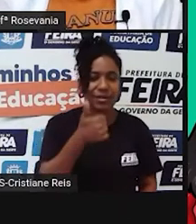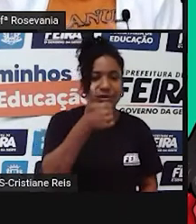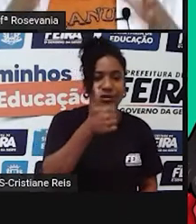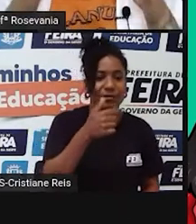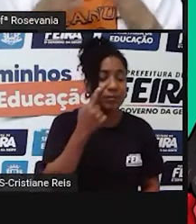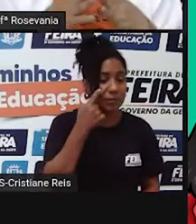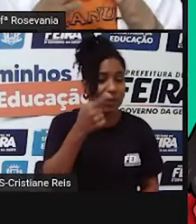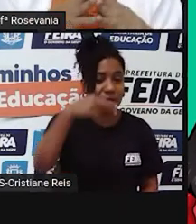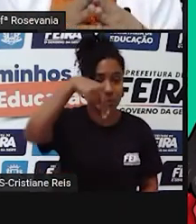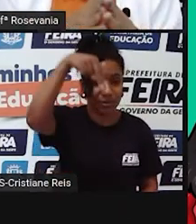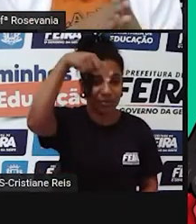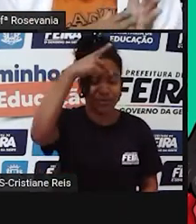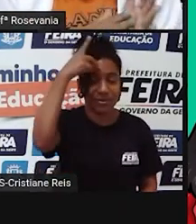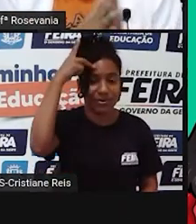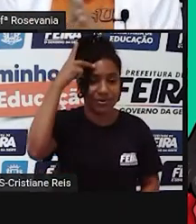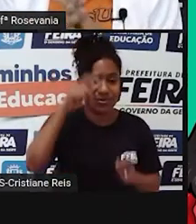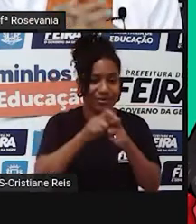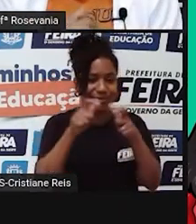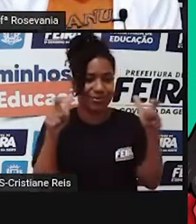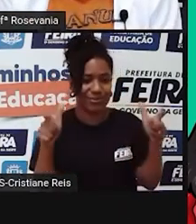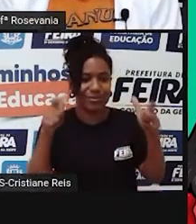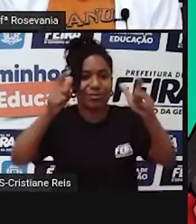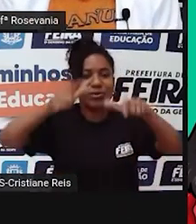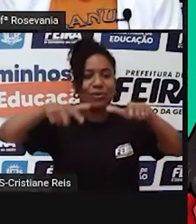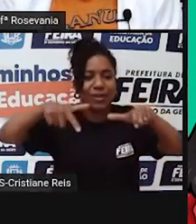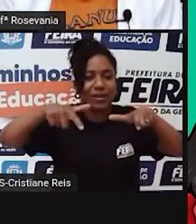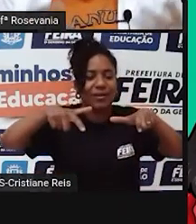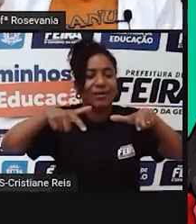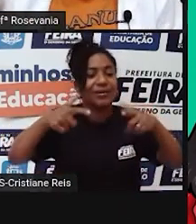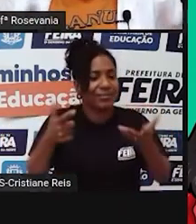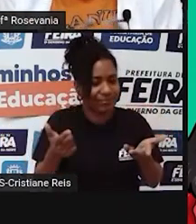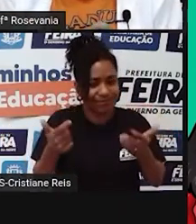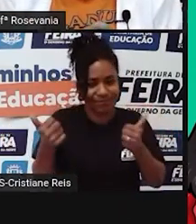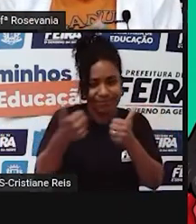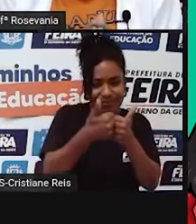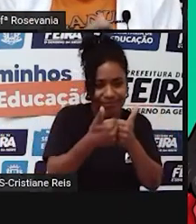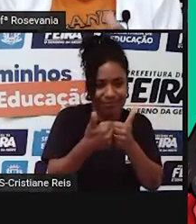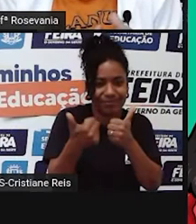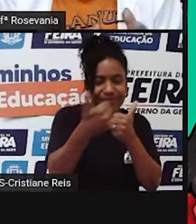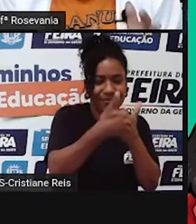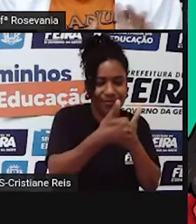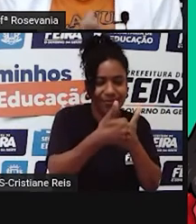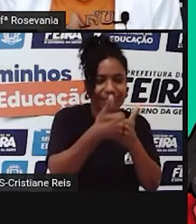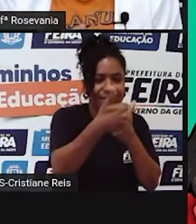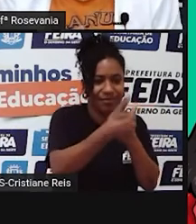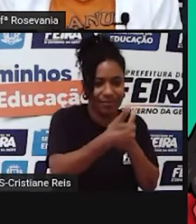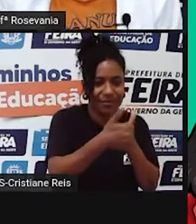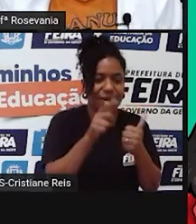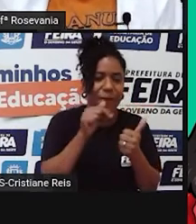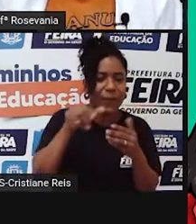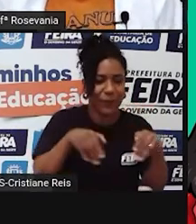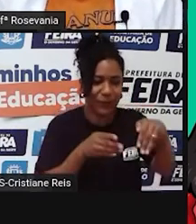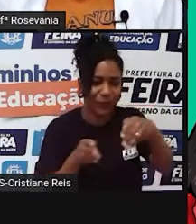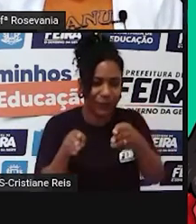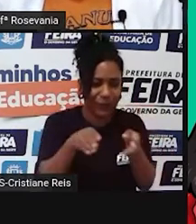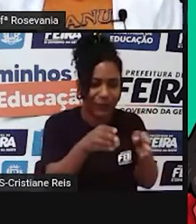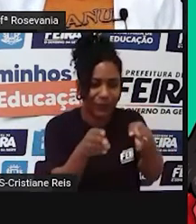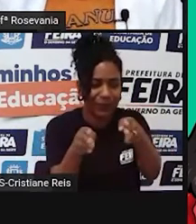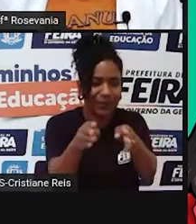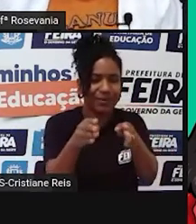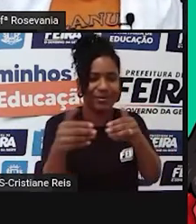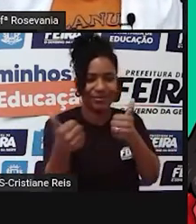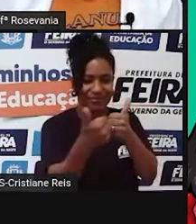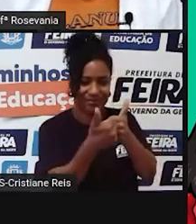pessoas, elas ficam mais concentradas ali, próximo, né, aos rios, que a gente chama de população ribeirinha,